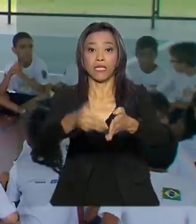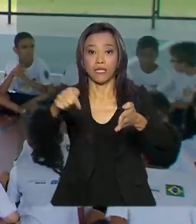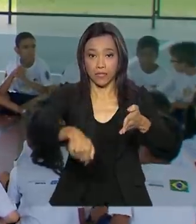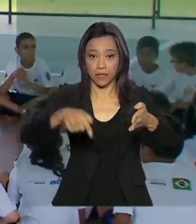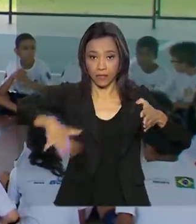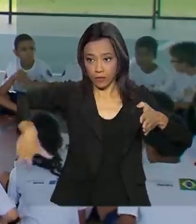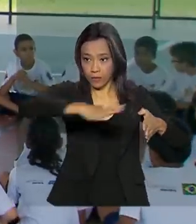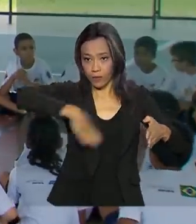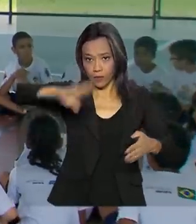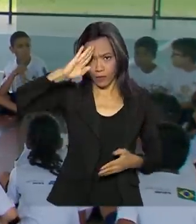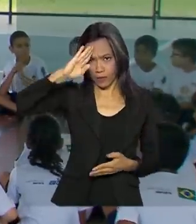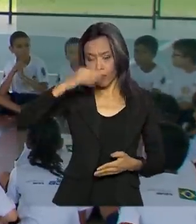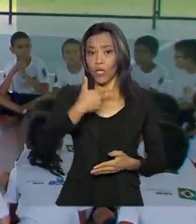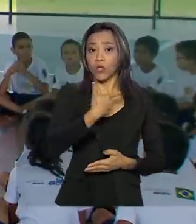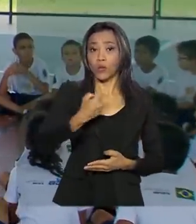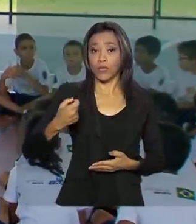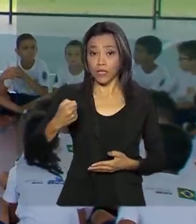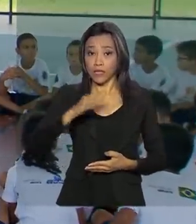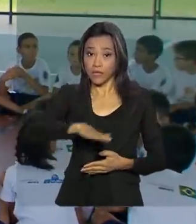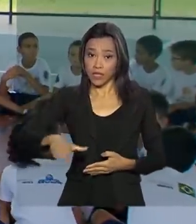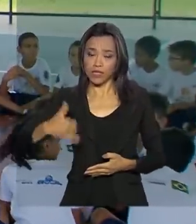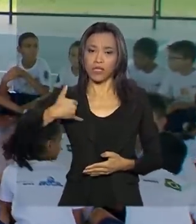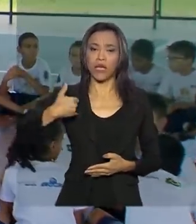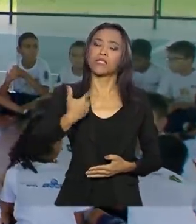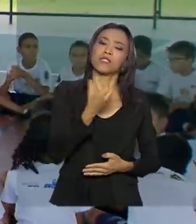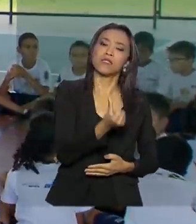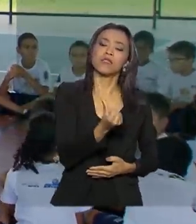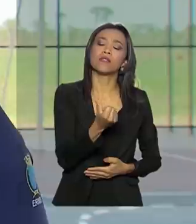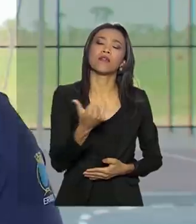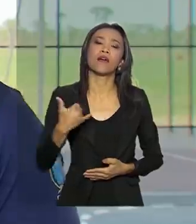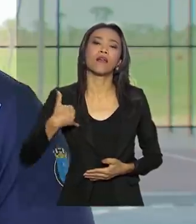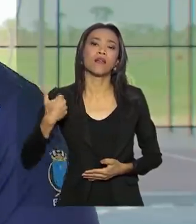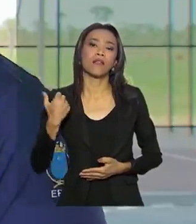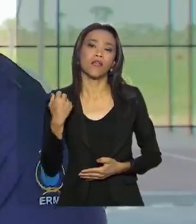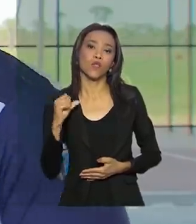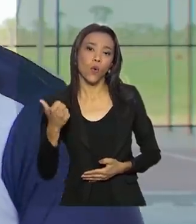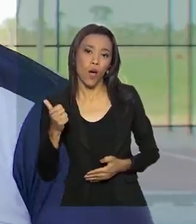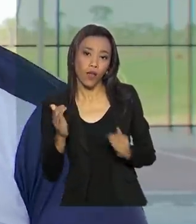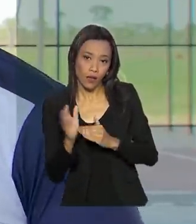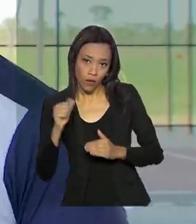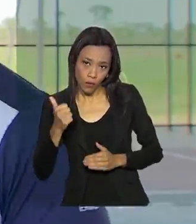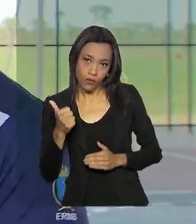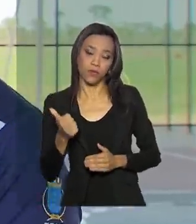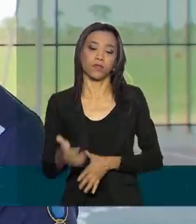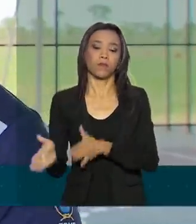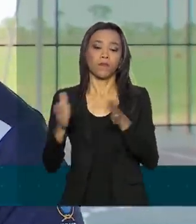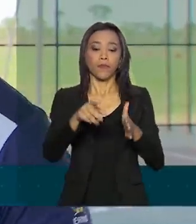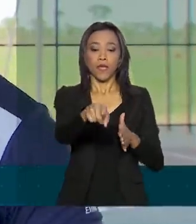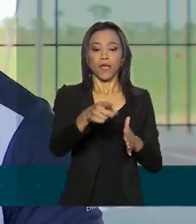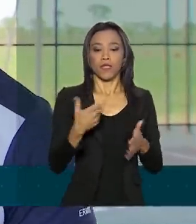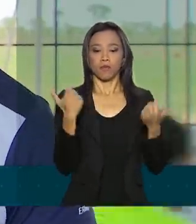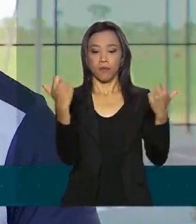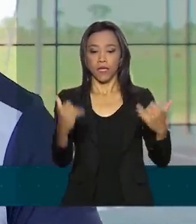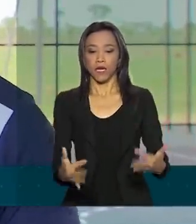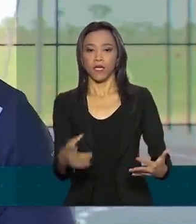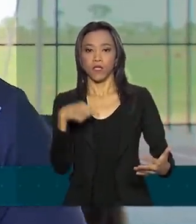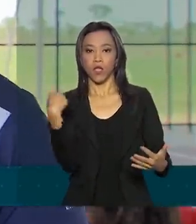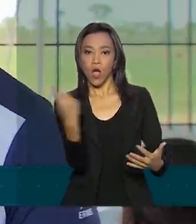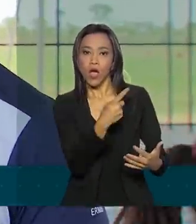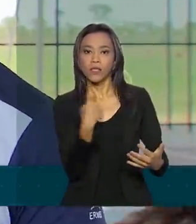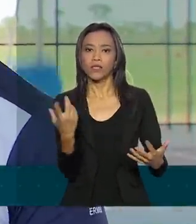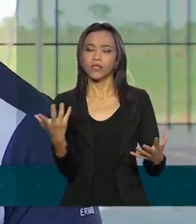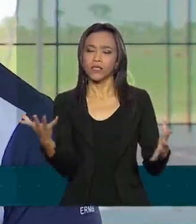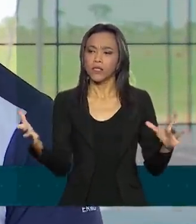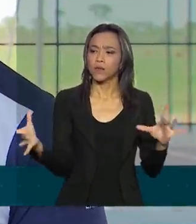200 crianças com idades entre 6 e 11 anos. Para as crianças nessa faixa etária, a gente faz a iniciação a vários